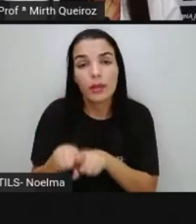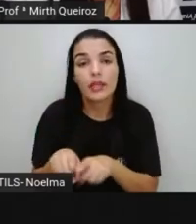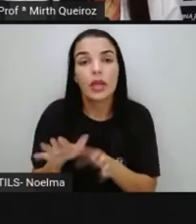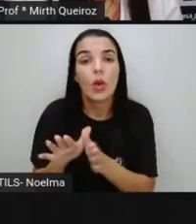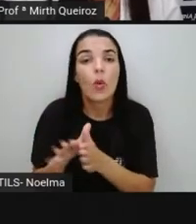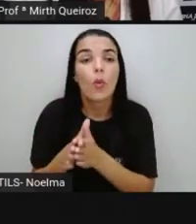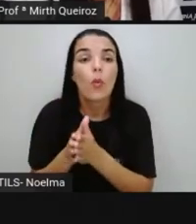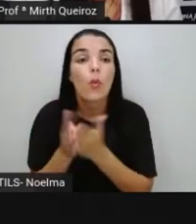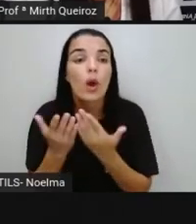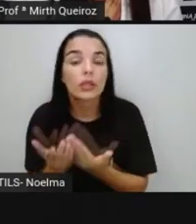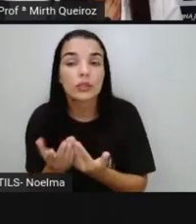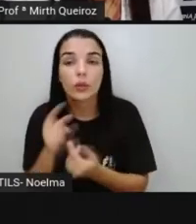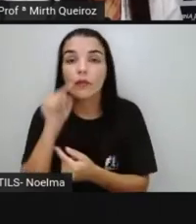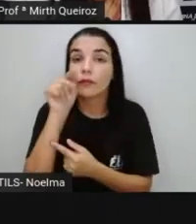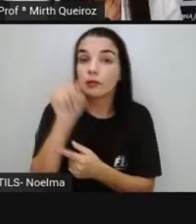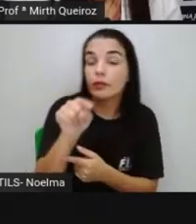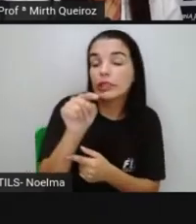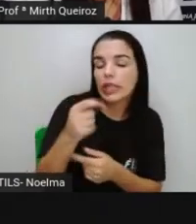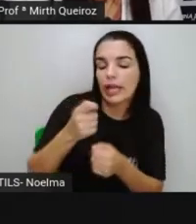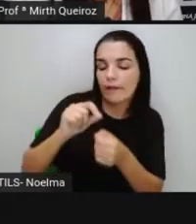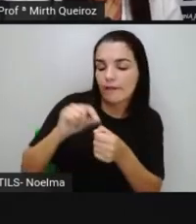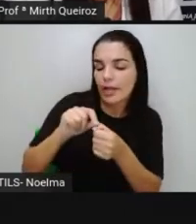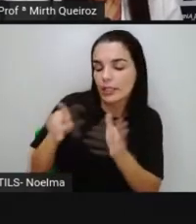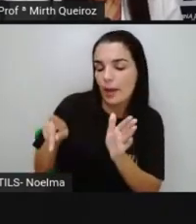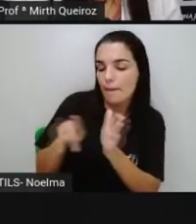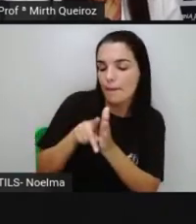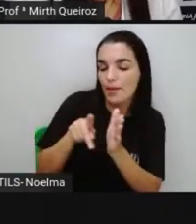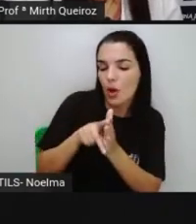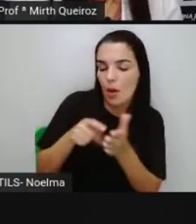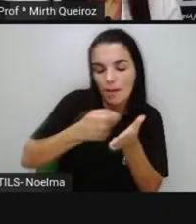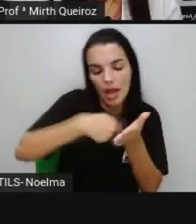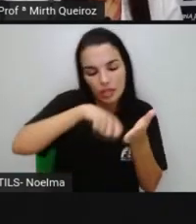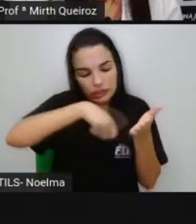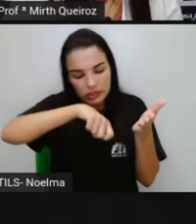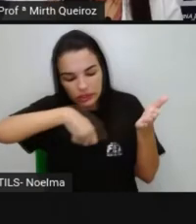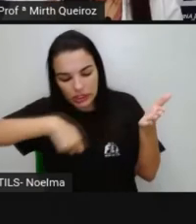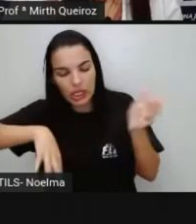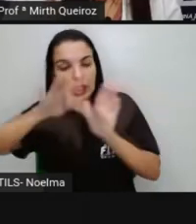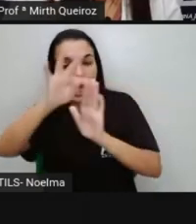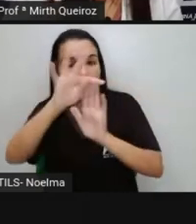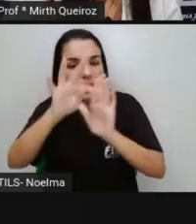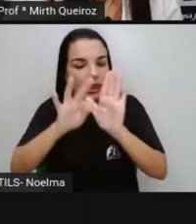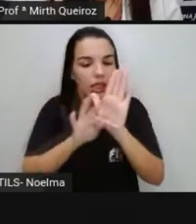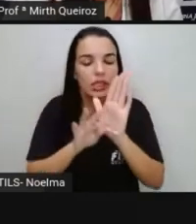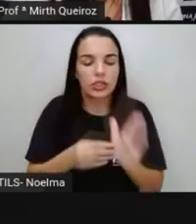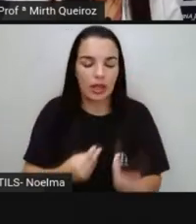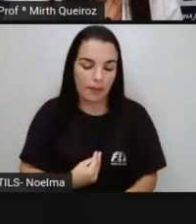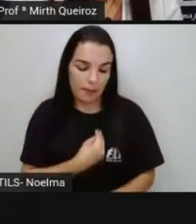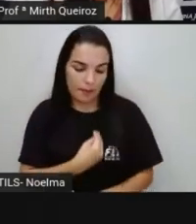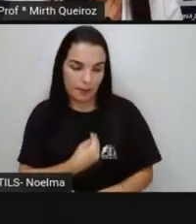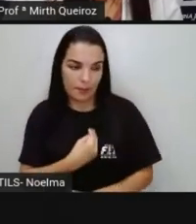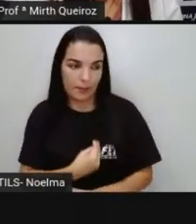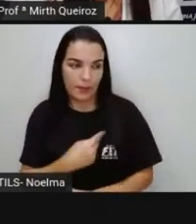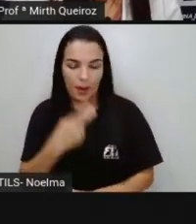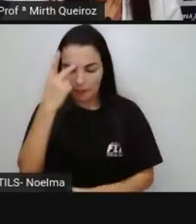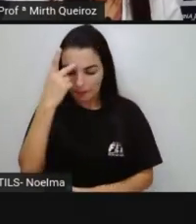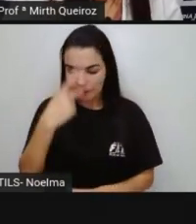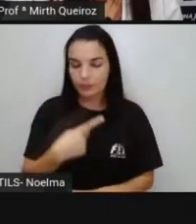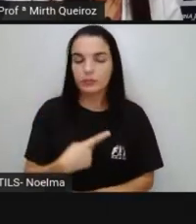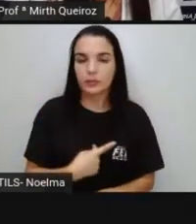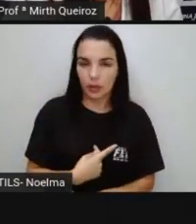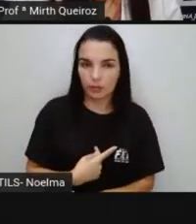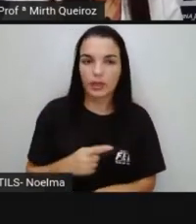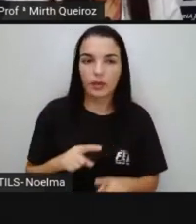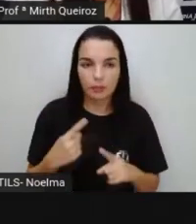quando o quê? Quando você faz um texto contando sobre a sua própria vida. É por isso que a narração